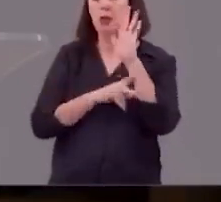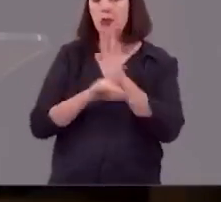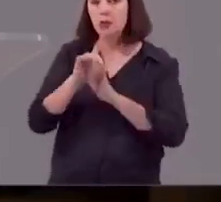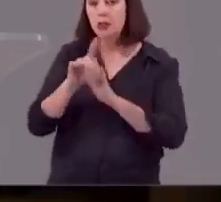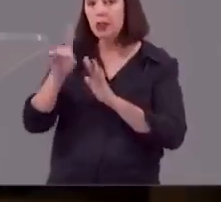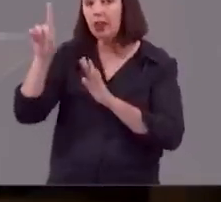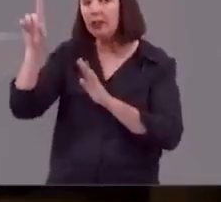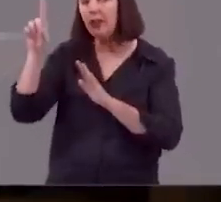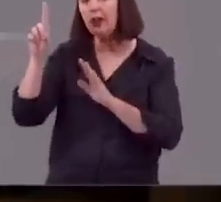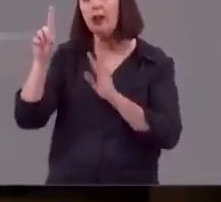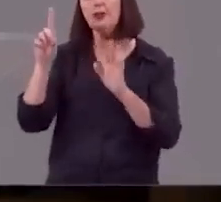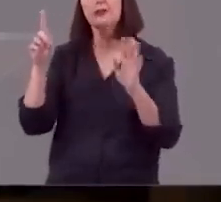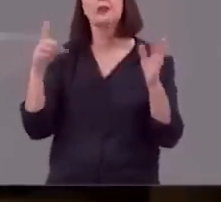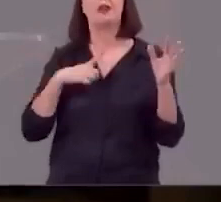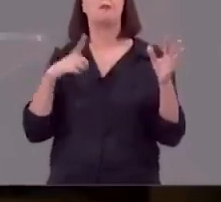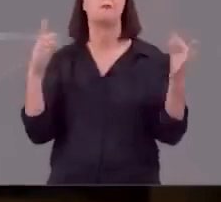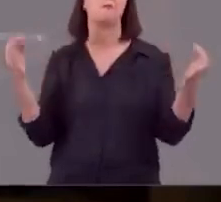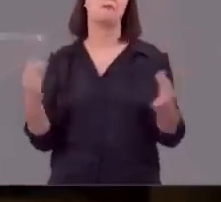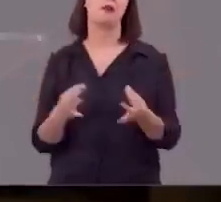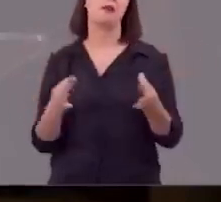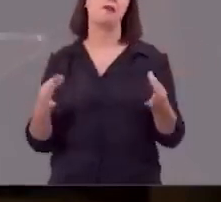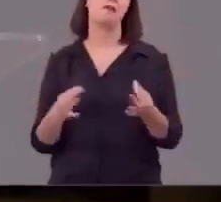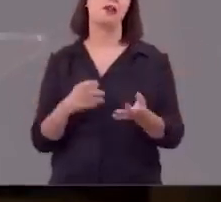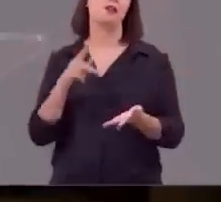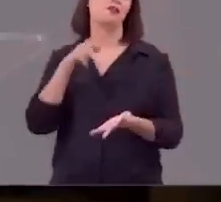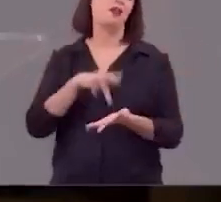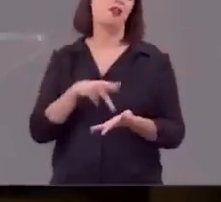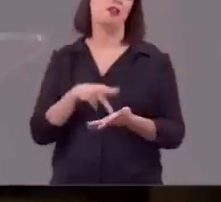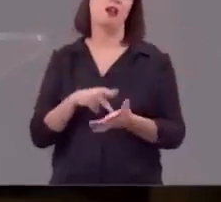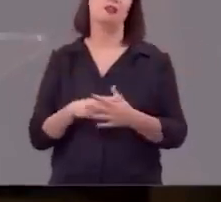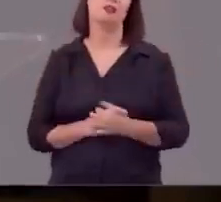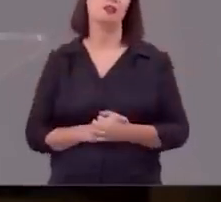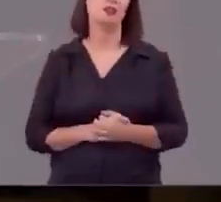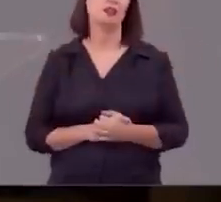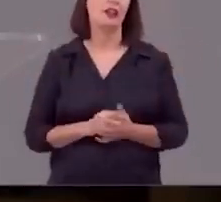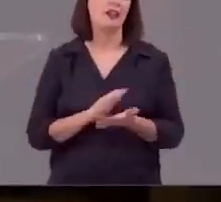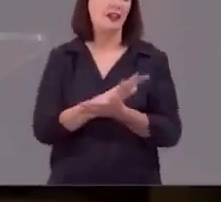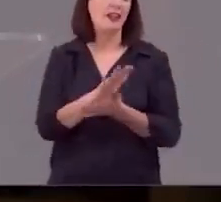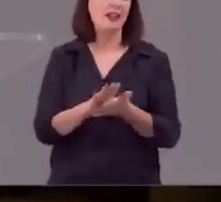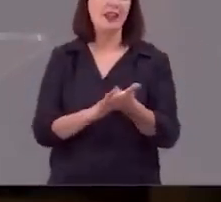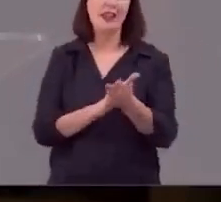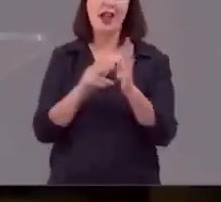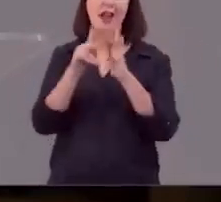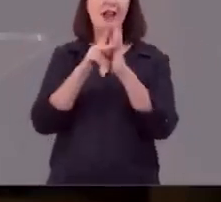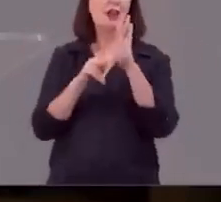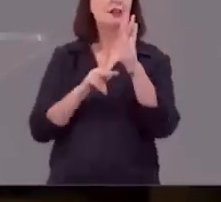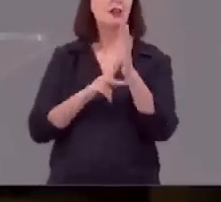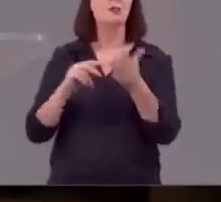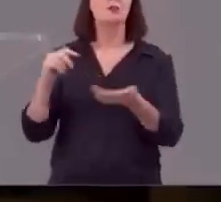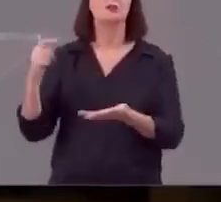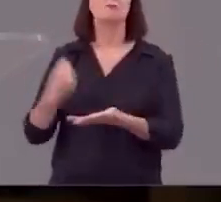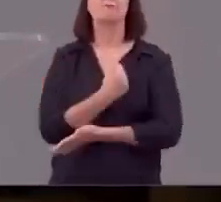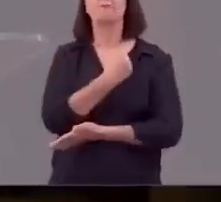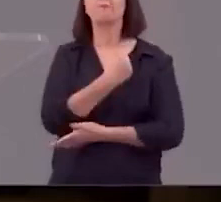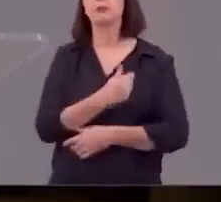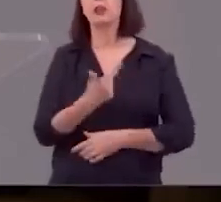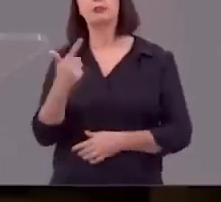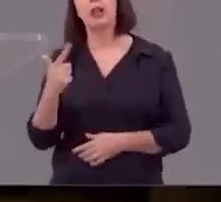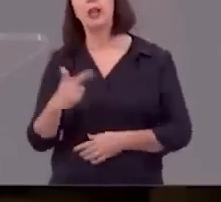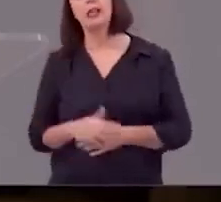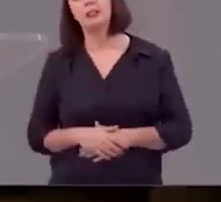são perfeitos e eficazes nenhum dos teus planos pode ser frustrado